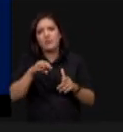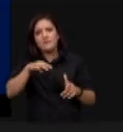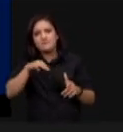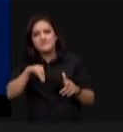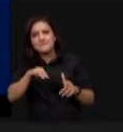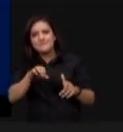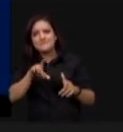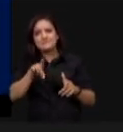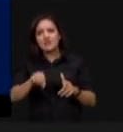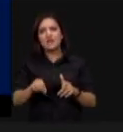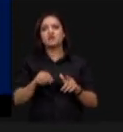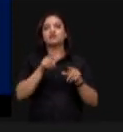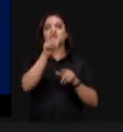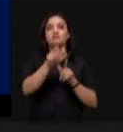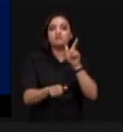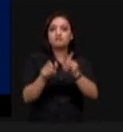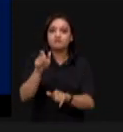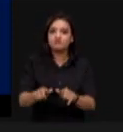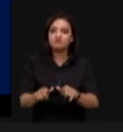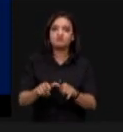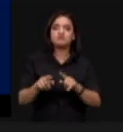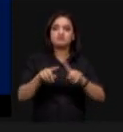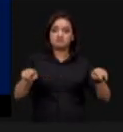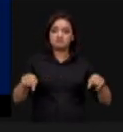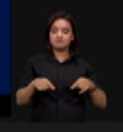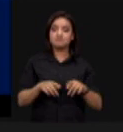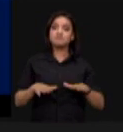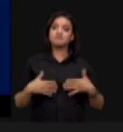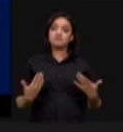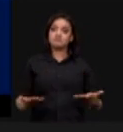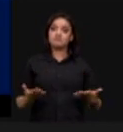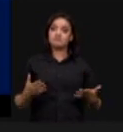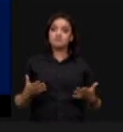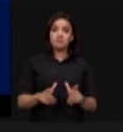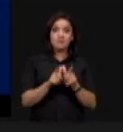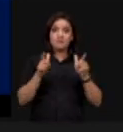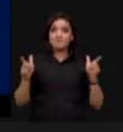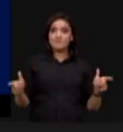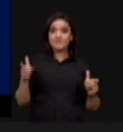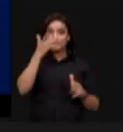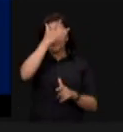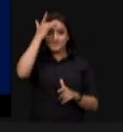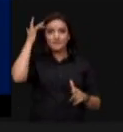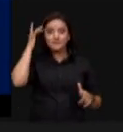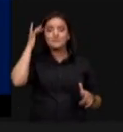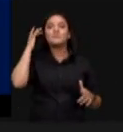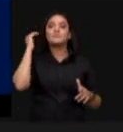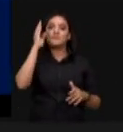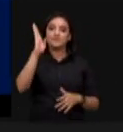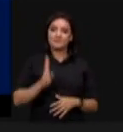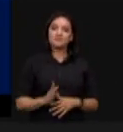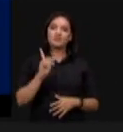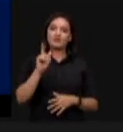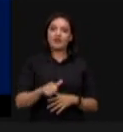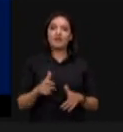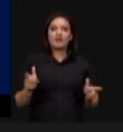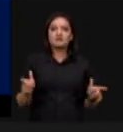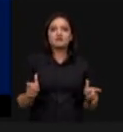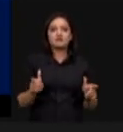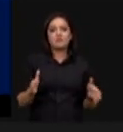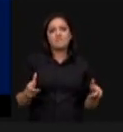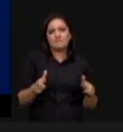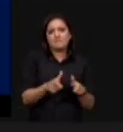% das propriedades, de acordo com o IBGE. E, portanto, a grande maioria dos produtores de soja e milho do Brasil são esses pequenos